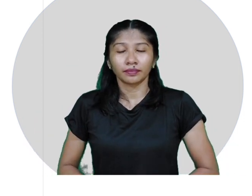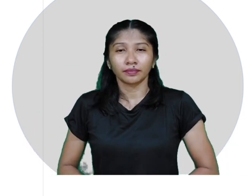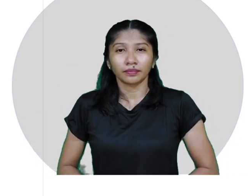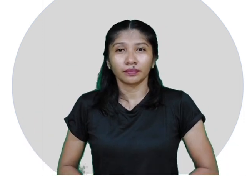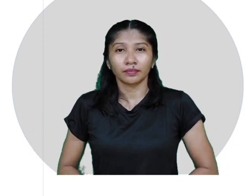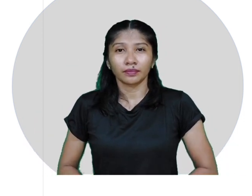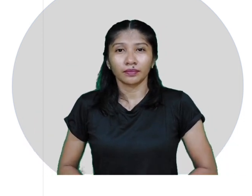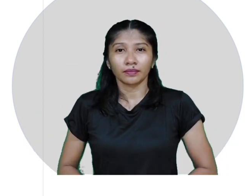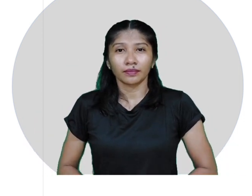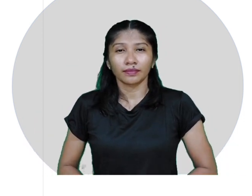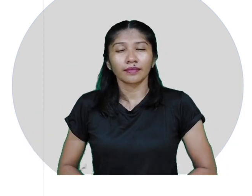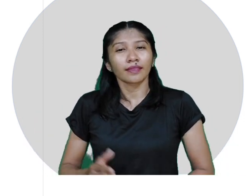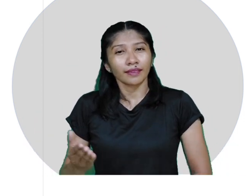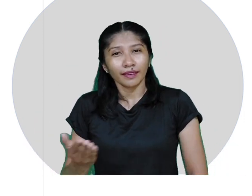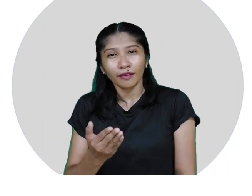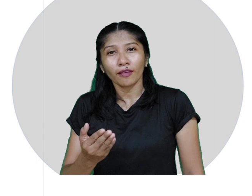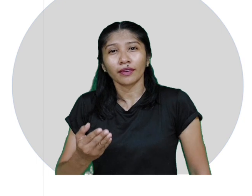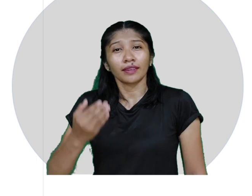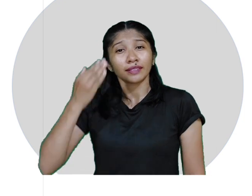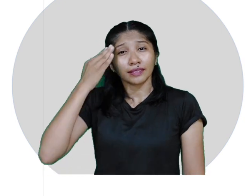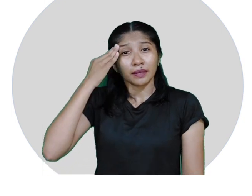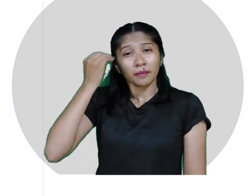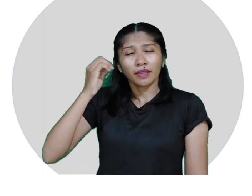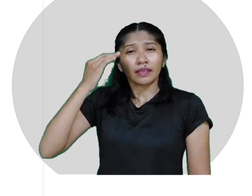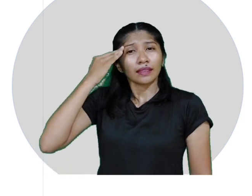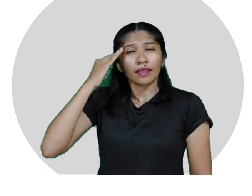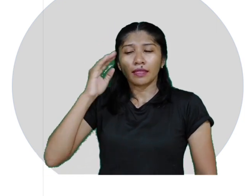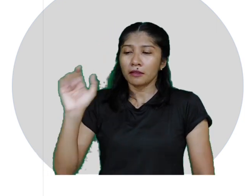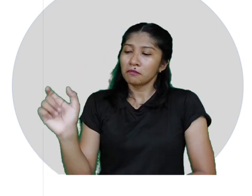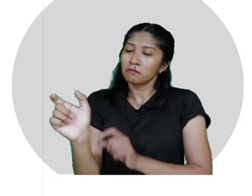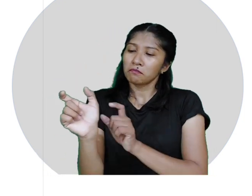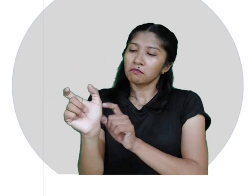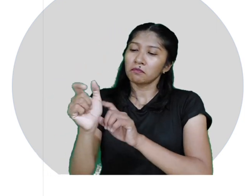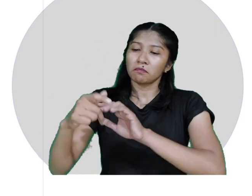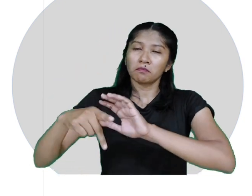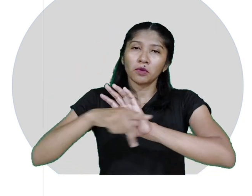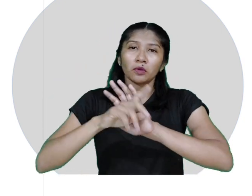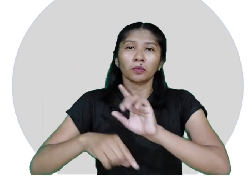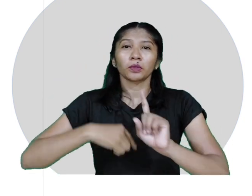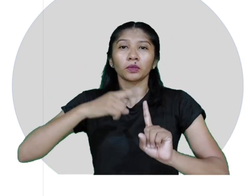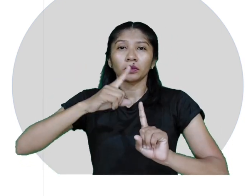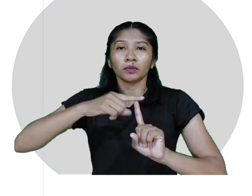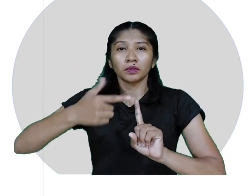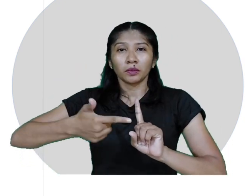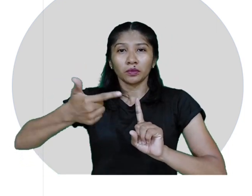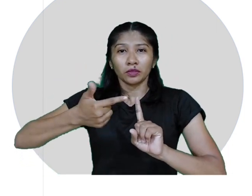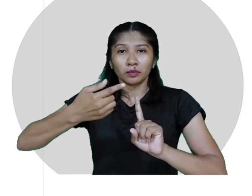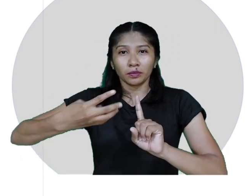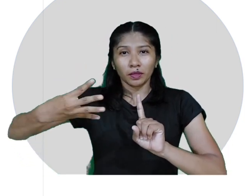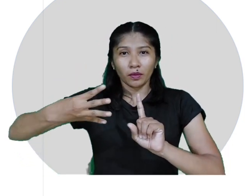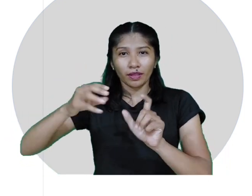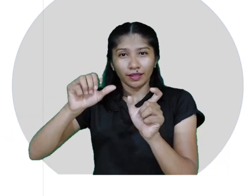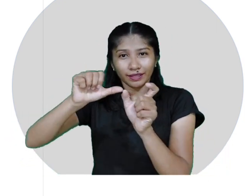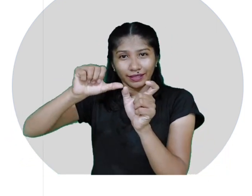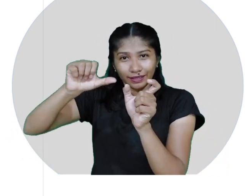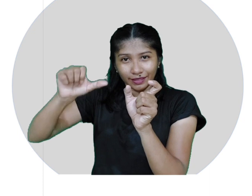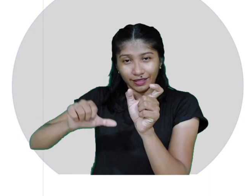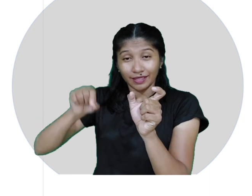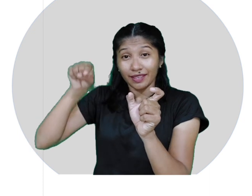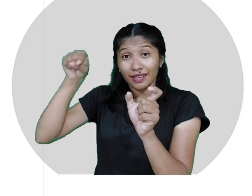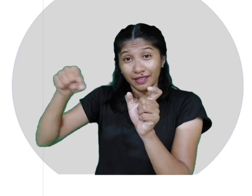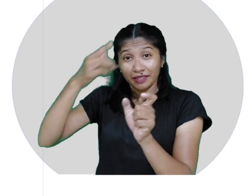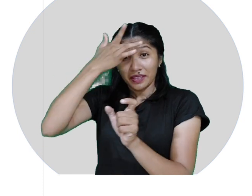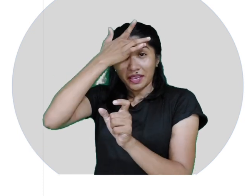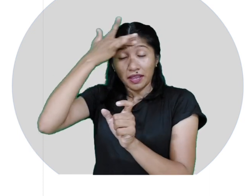Vamos conhecer agora uma palavra que pertence ao segundo tipo da quarta declinação, aquele em que estão